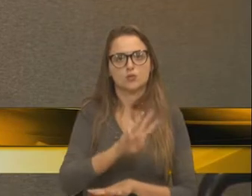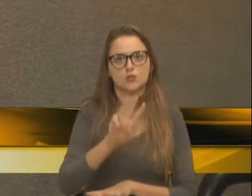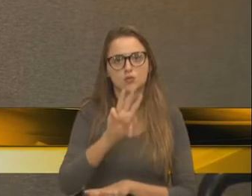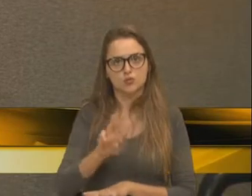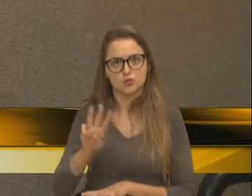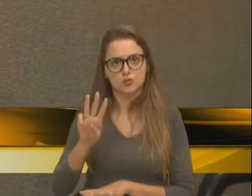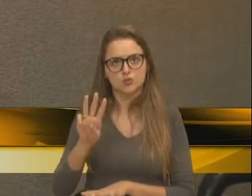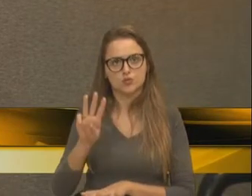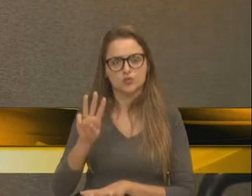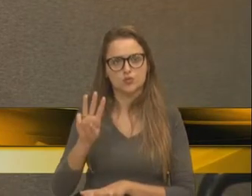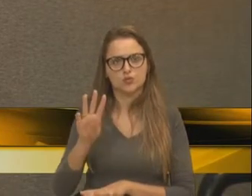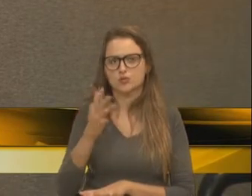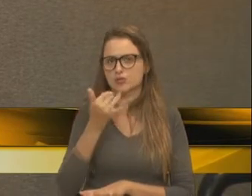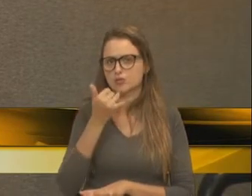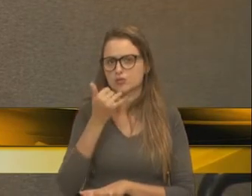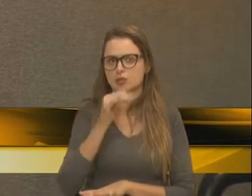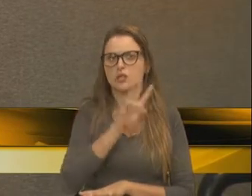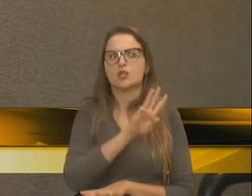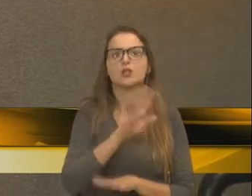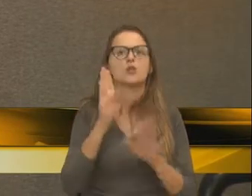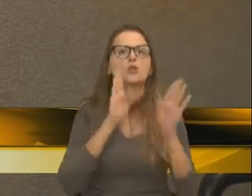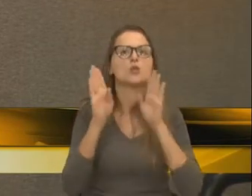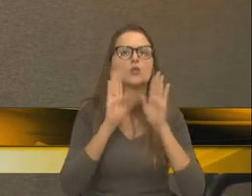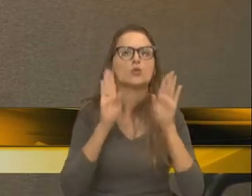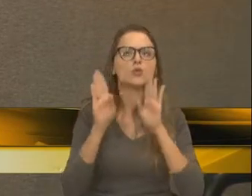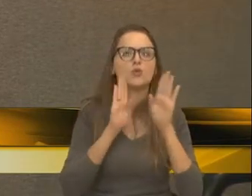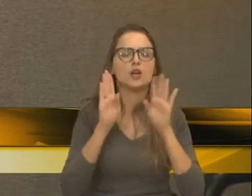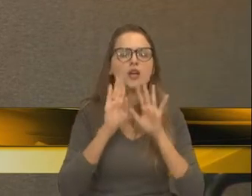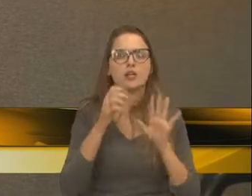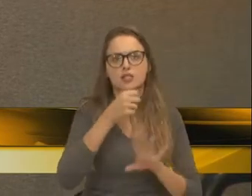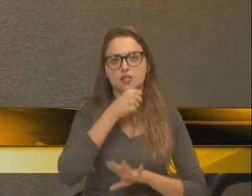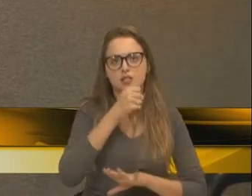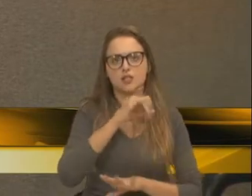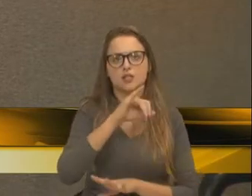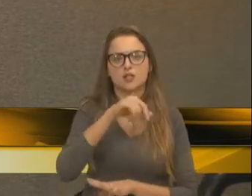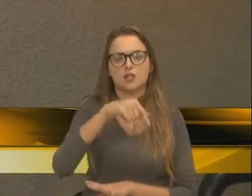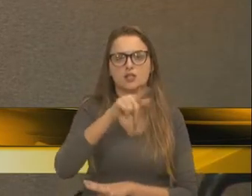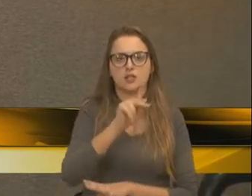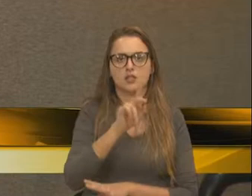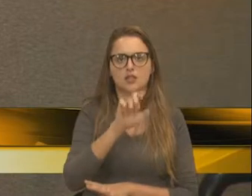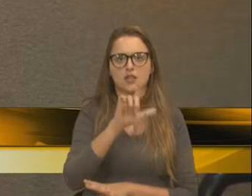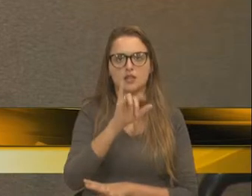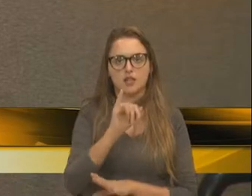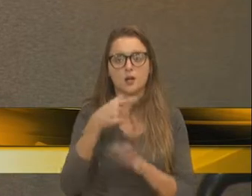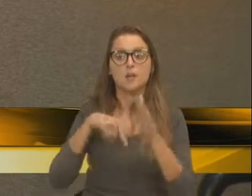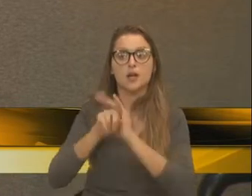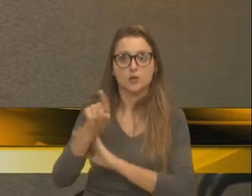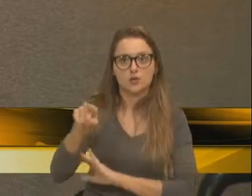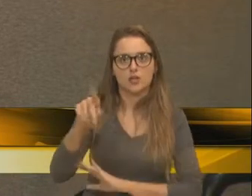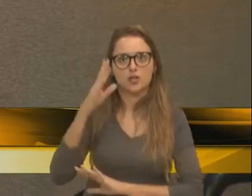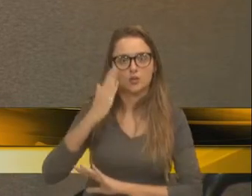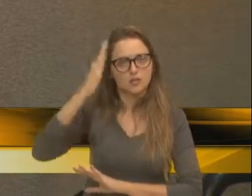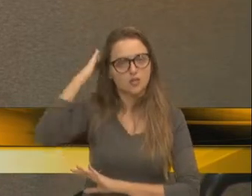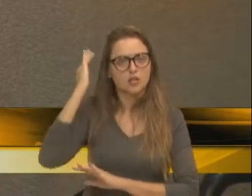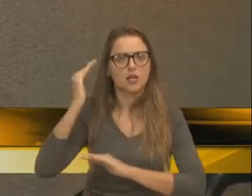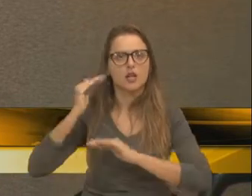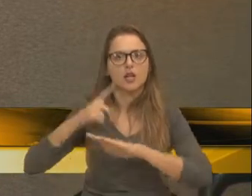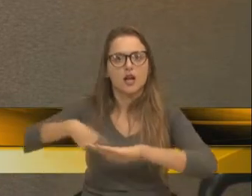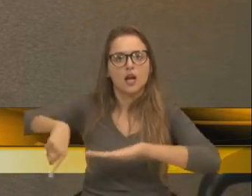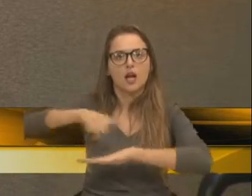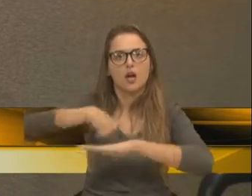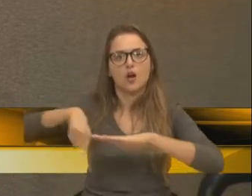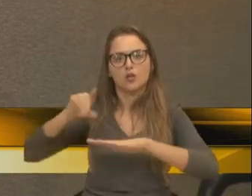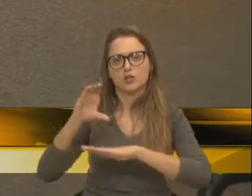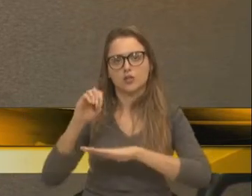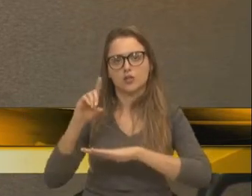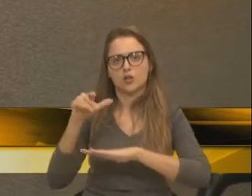no face da jornalista Kelly Pellicer. Questionado sobre as obras da rótula da Codeca, onde